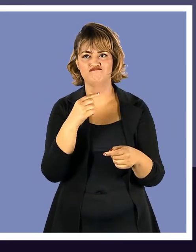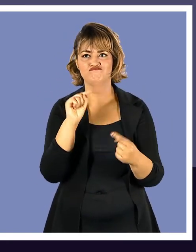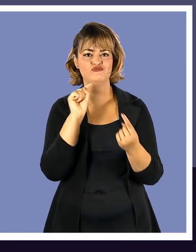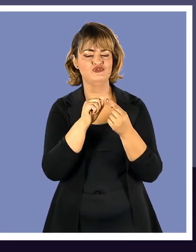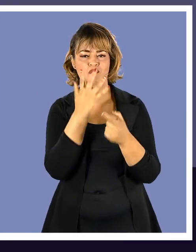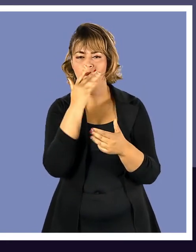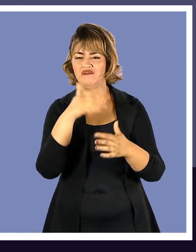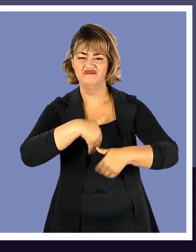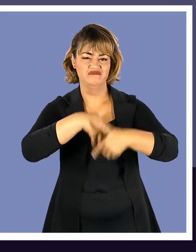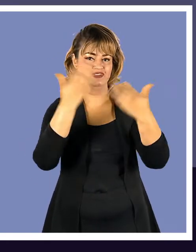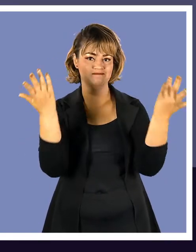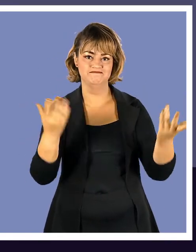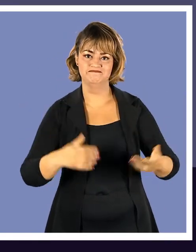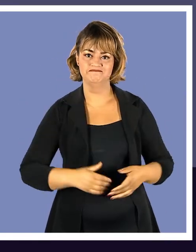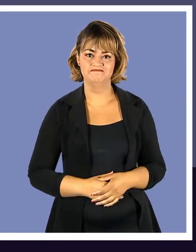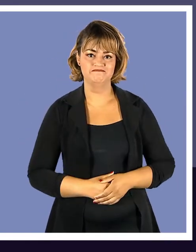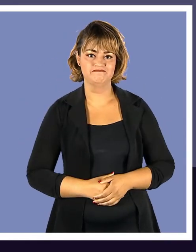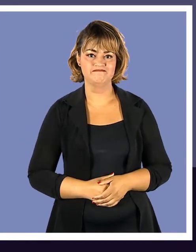cor, tudo.